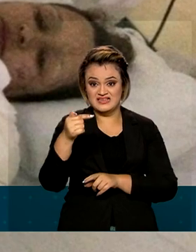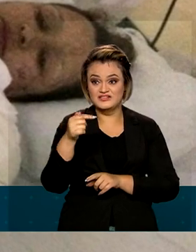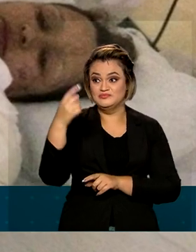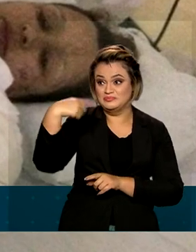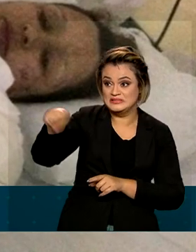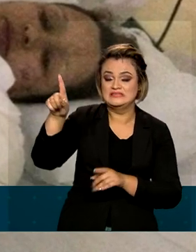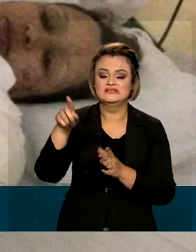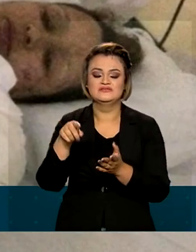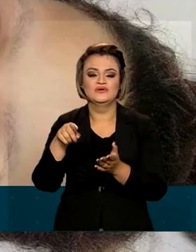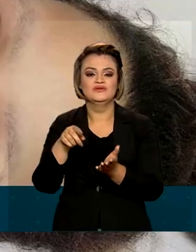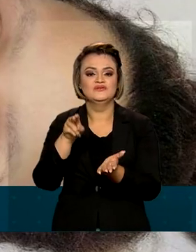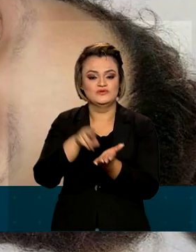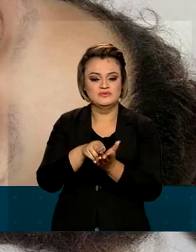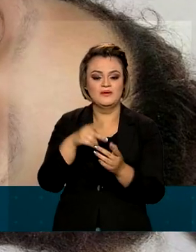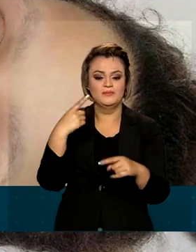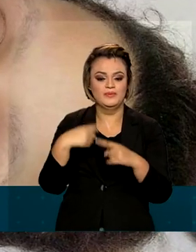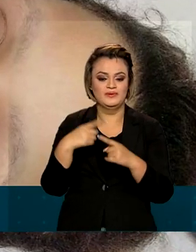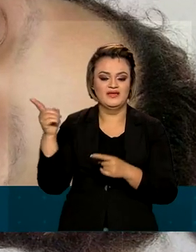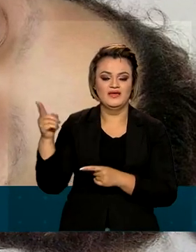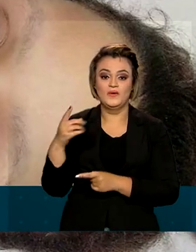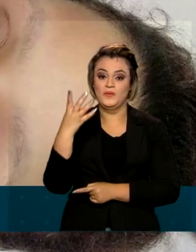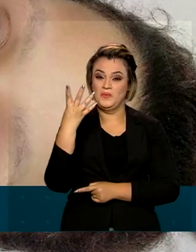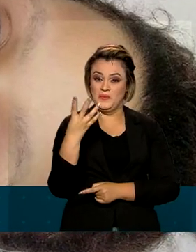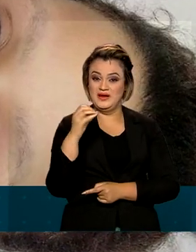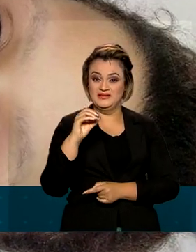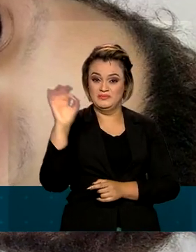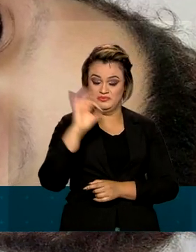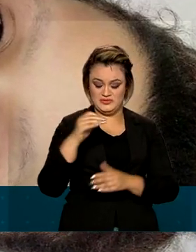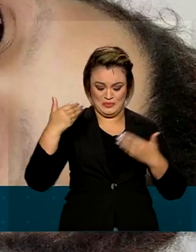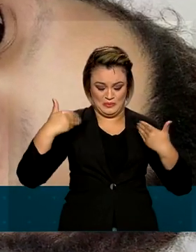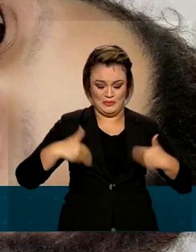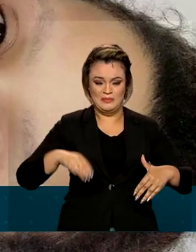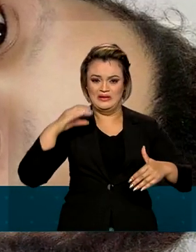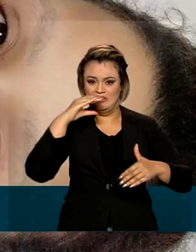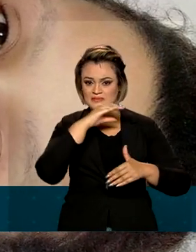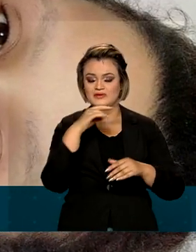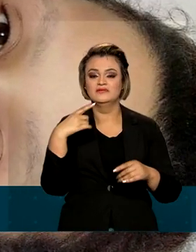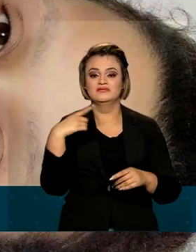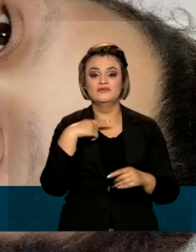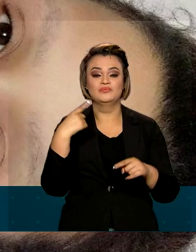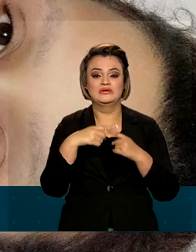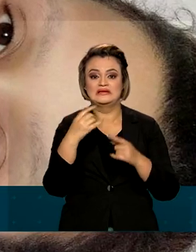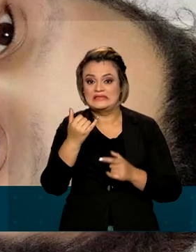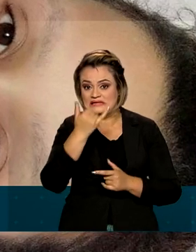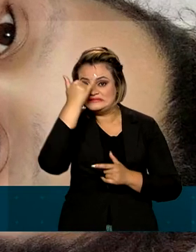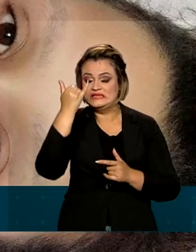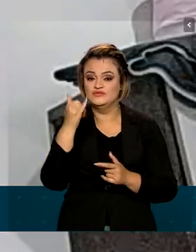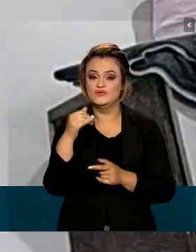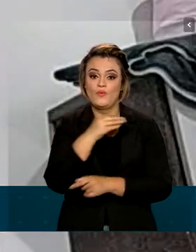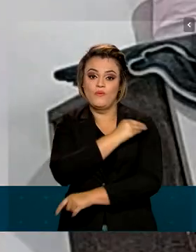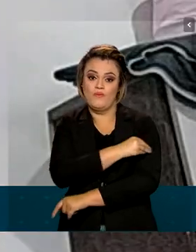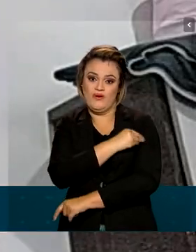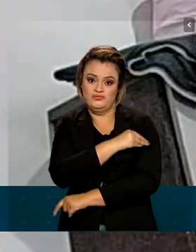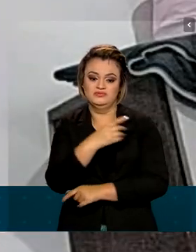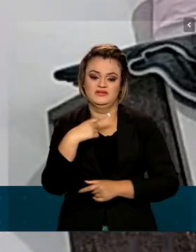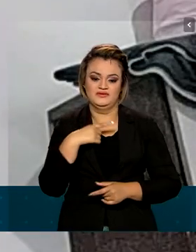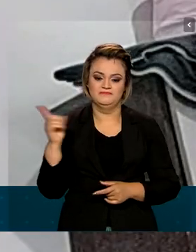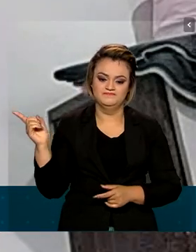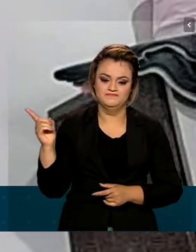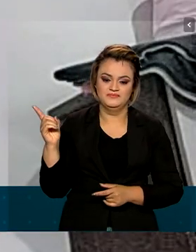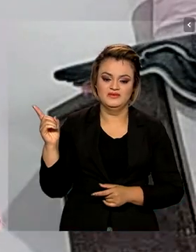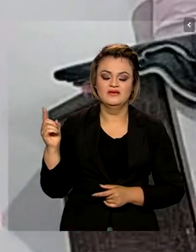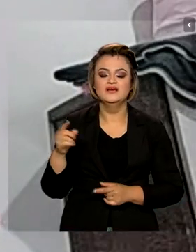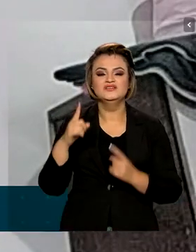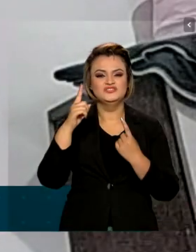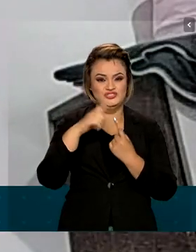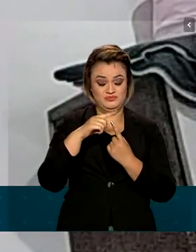ser hospitalizada, porque teve 40% do corpo queimado depois de um acidente com álcool. As queimaduras foram de